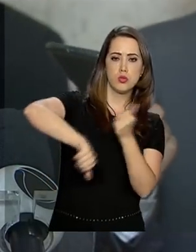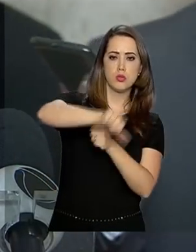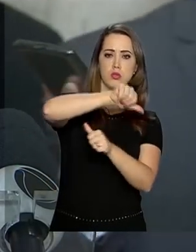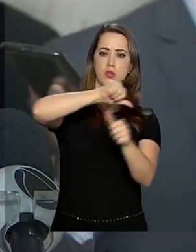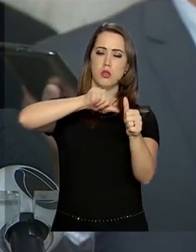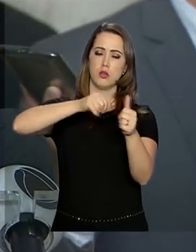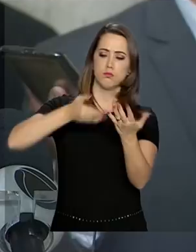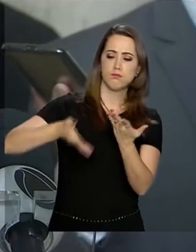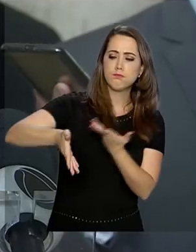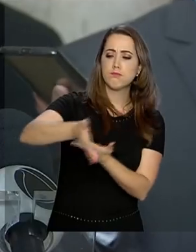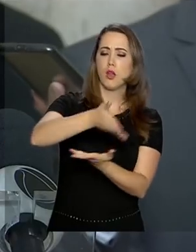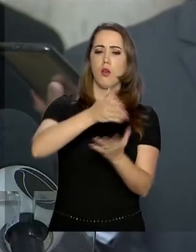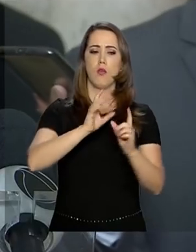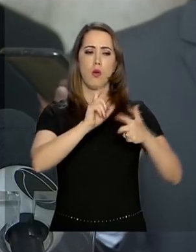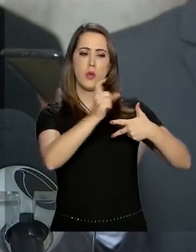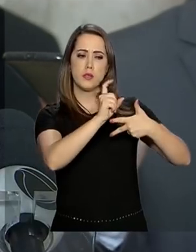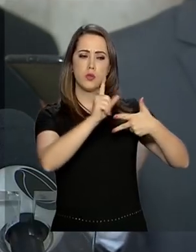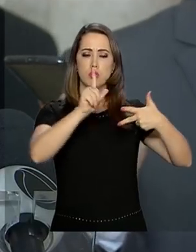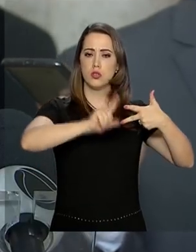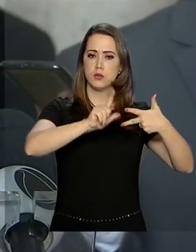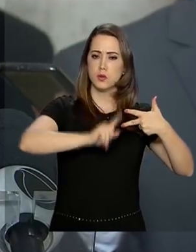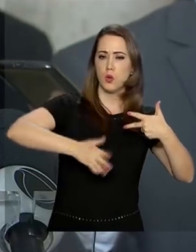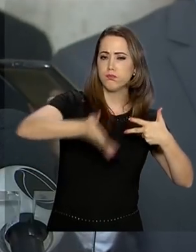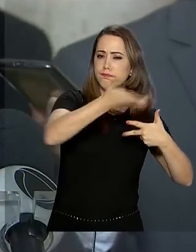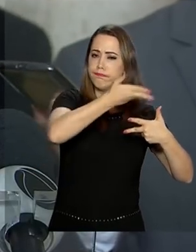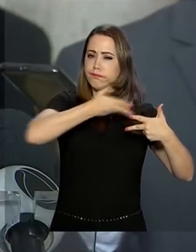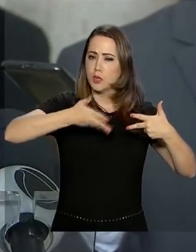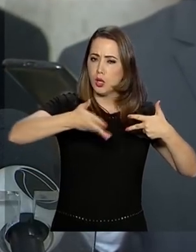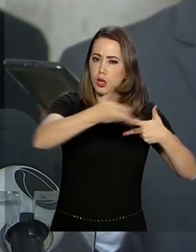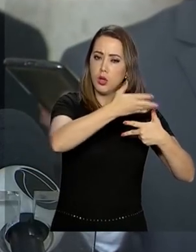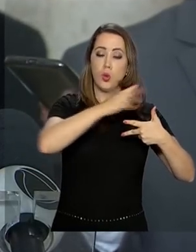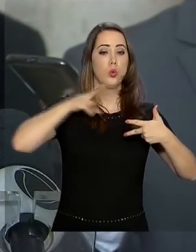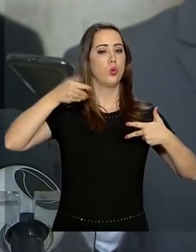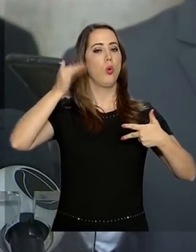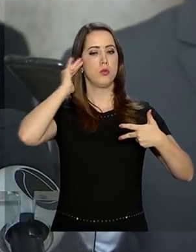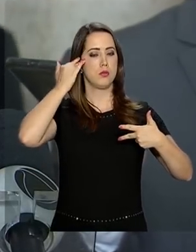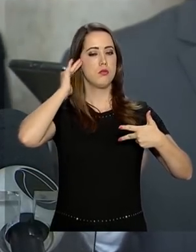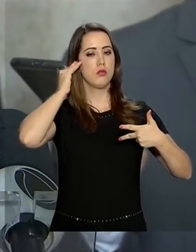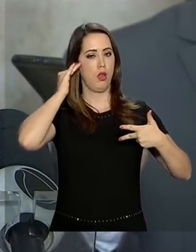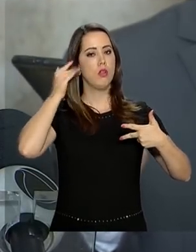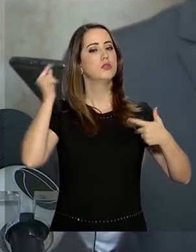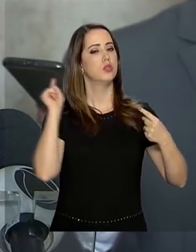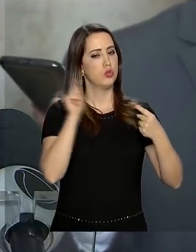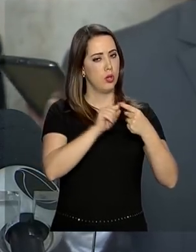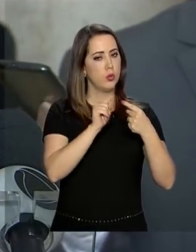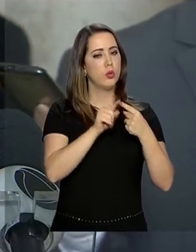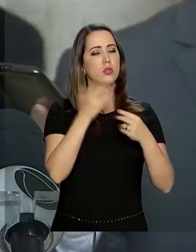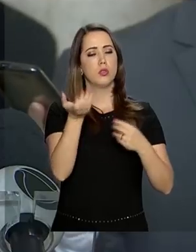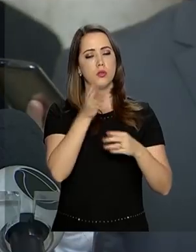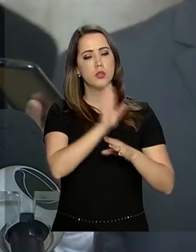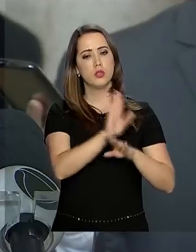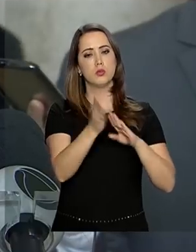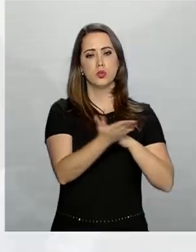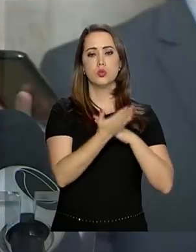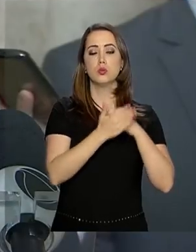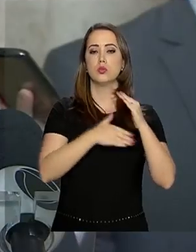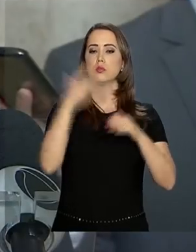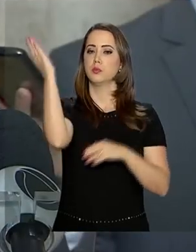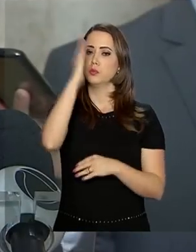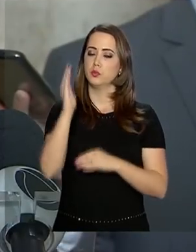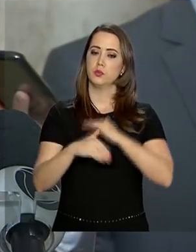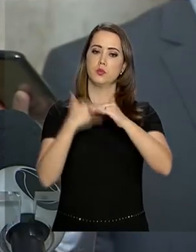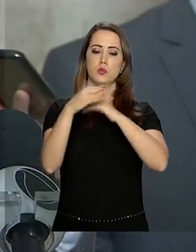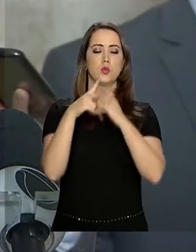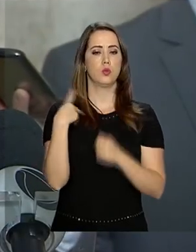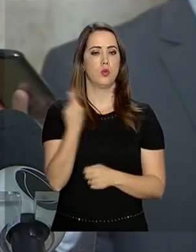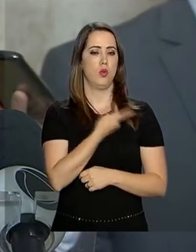entre o executivo e o legislativo. Todos compreendem esse fato. Todos querem contribuir para o Brasil. Nós estamos